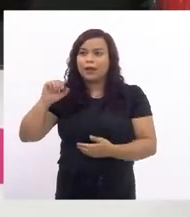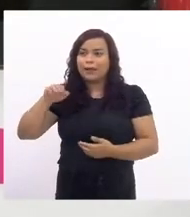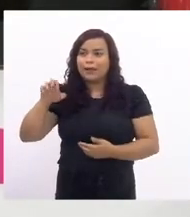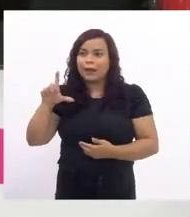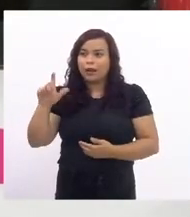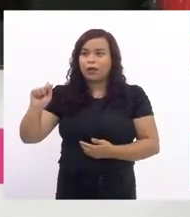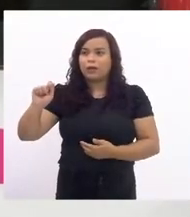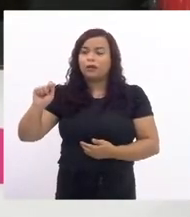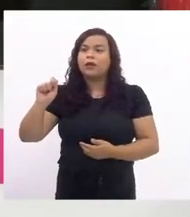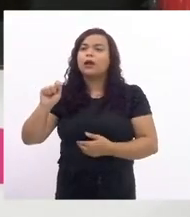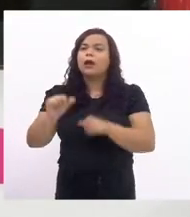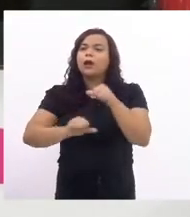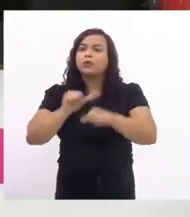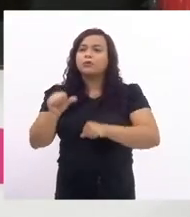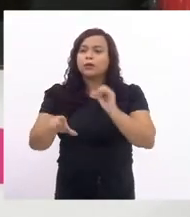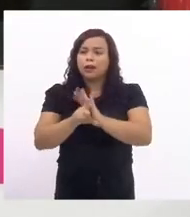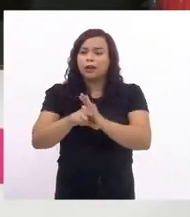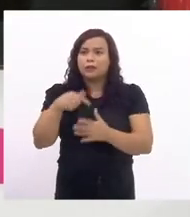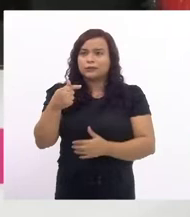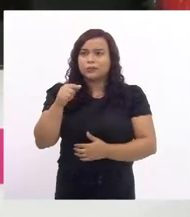que altera a lei